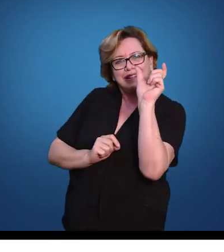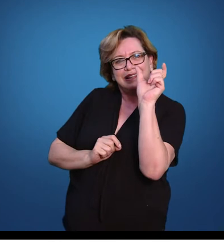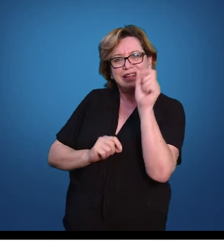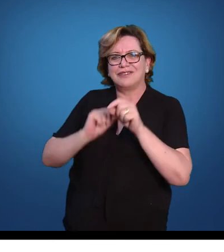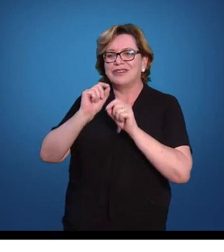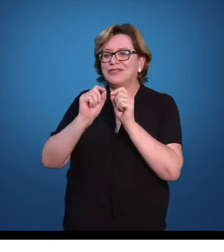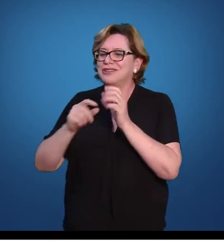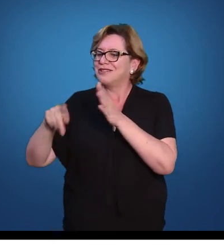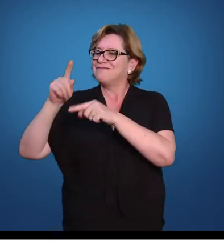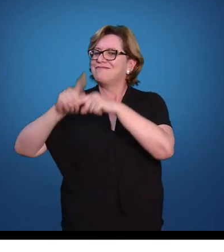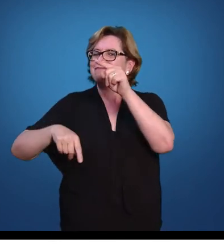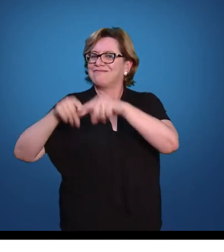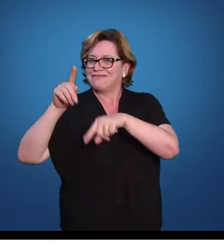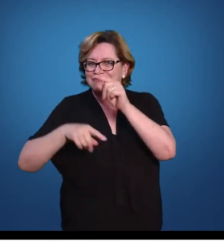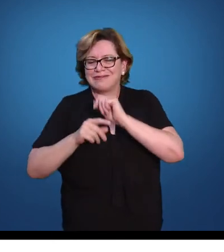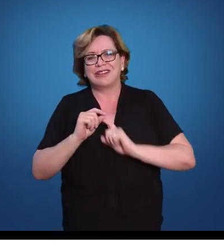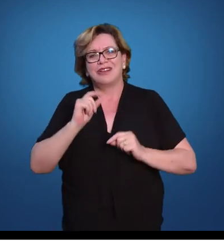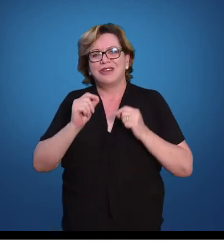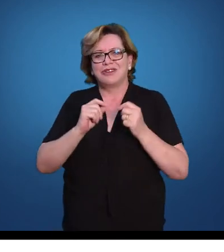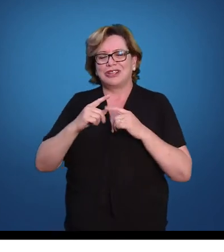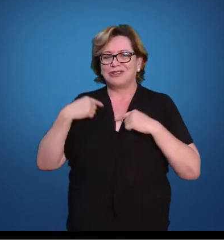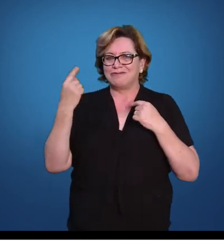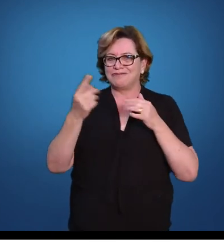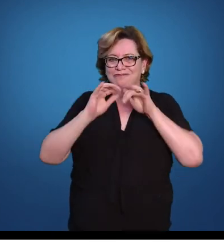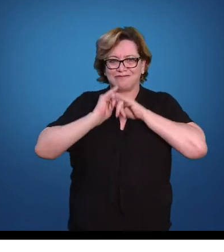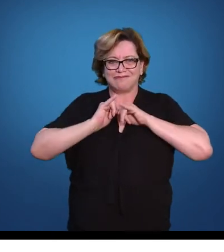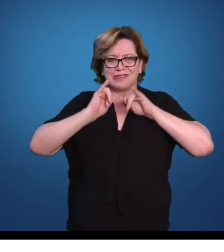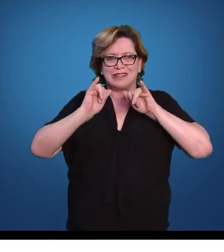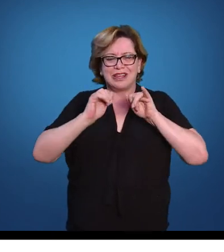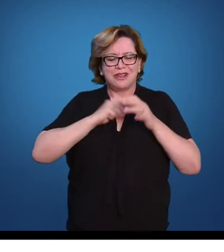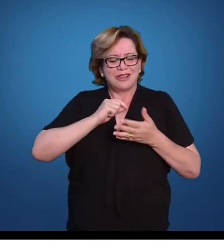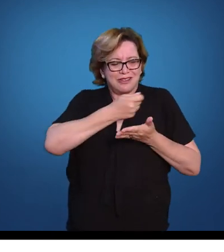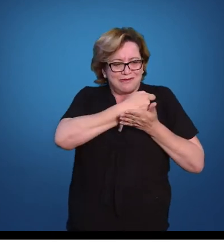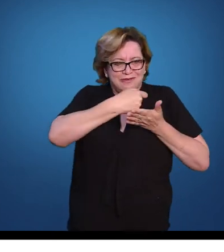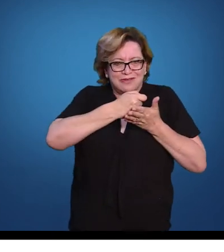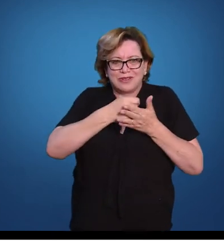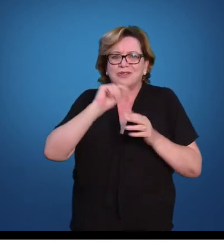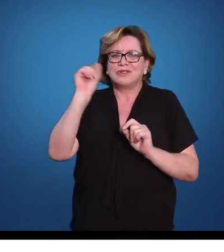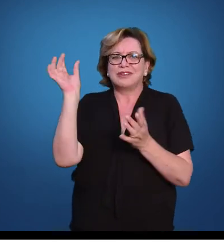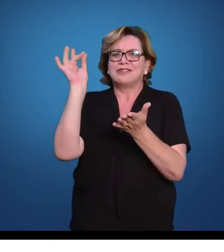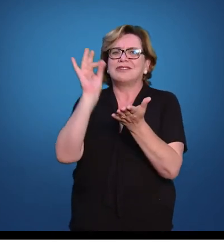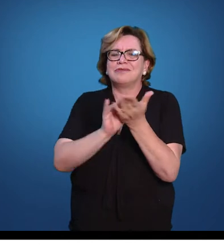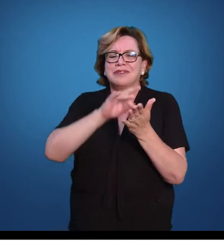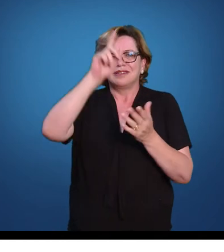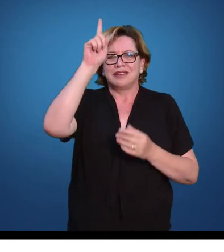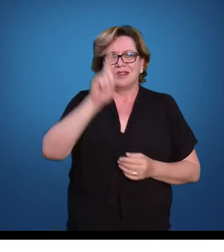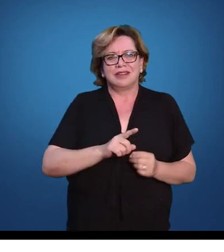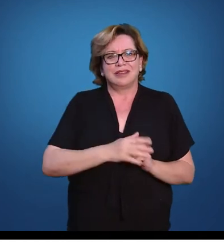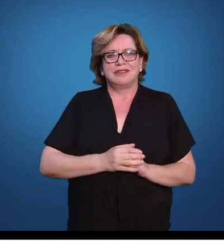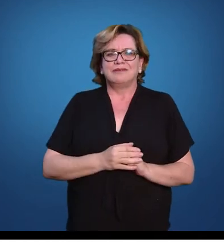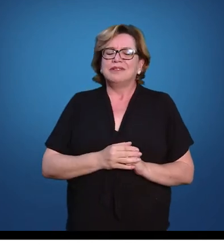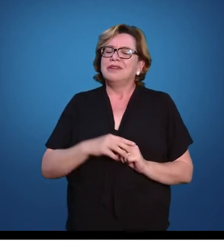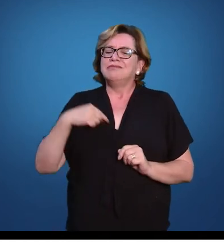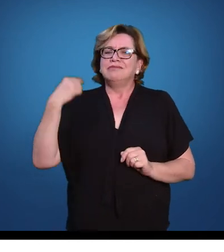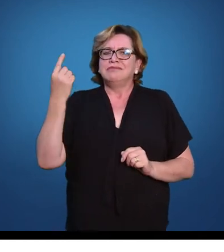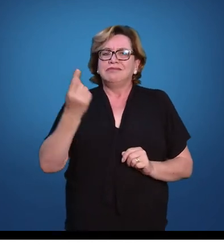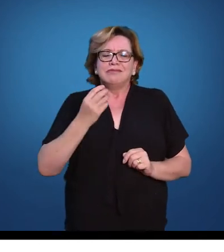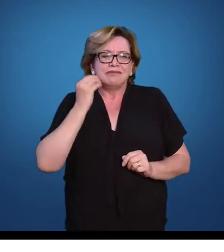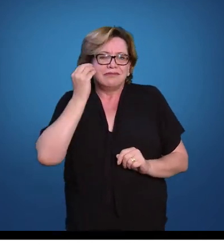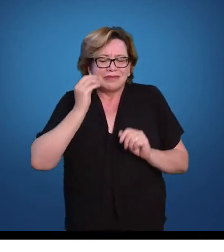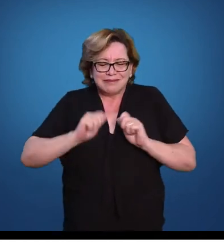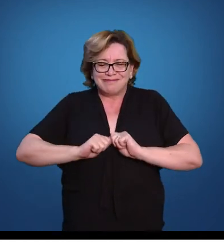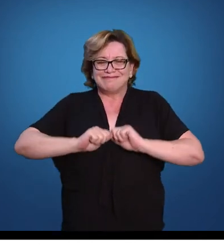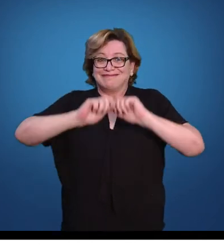a coisa. Aquilo que nós dizemos, escrevendo, e aquilo que existe no mundo real. Para tentar deixar um pouquinho